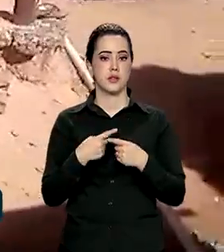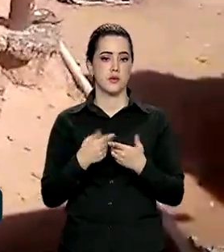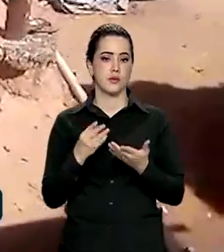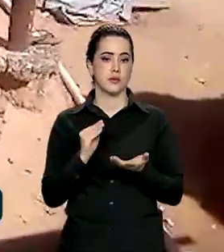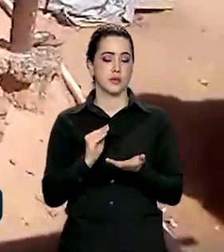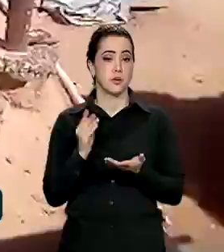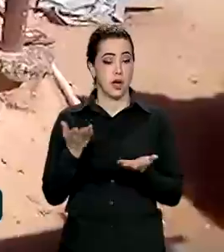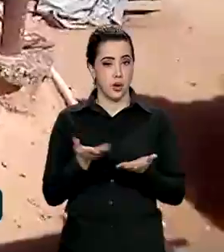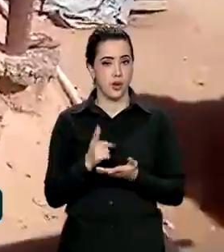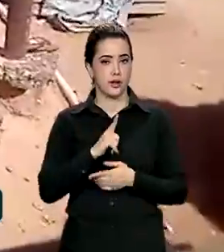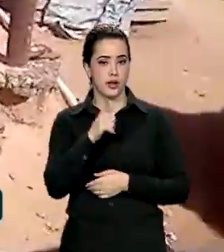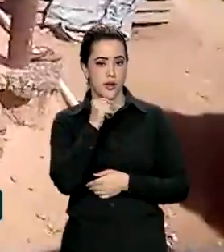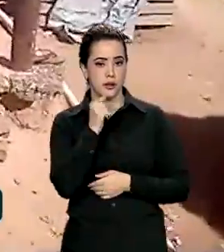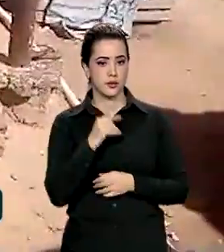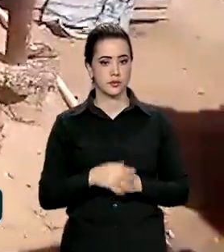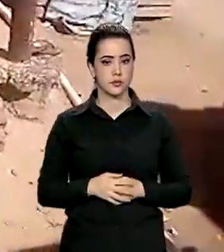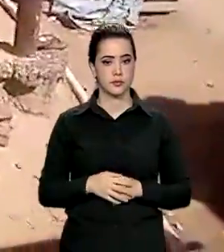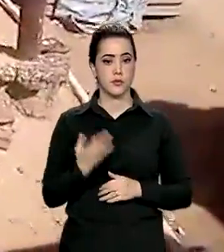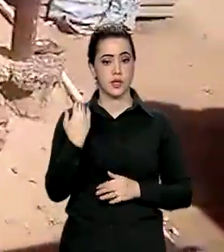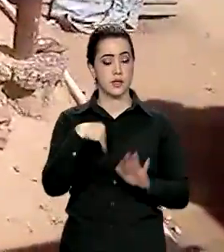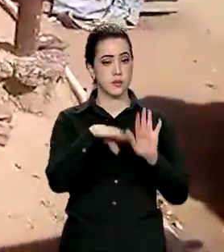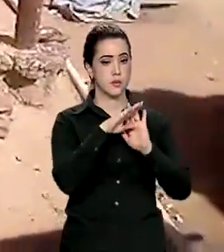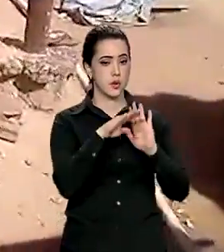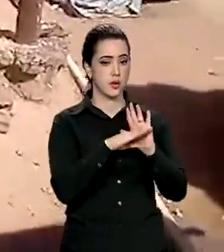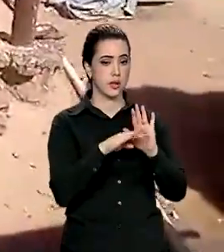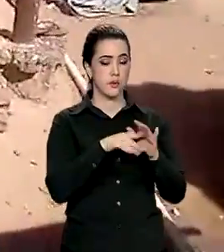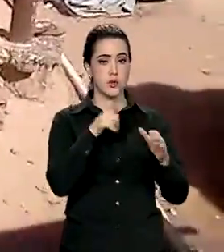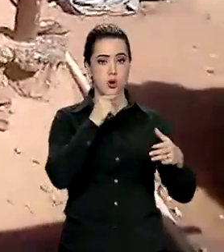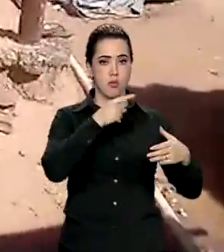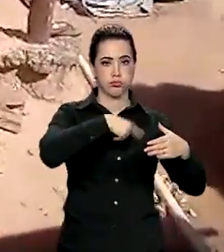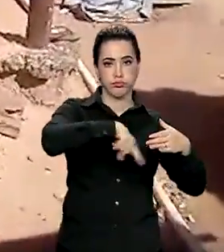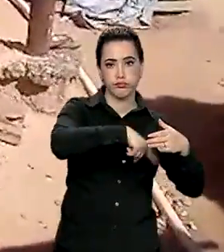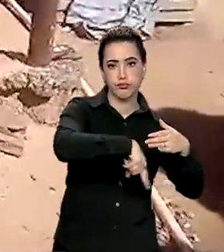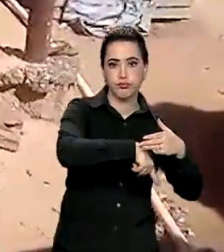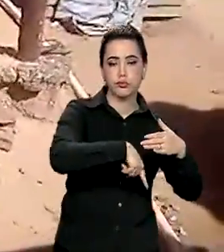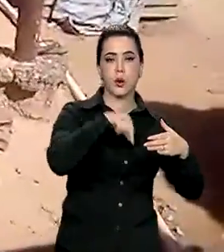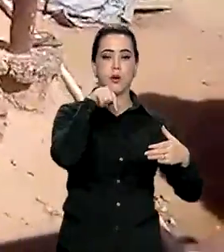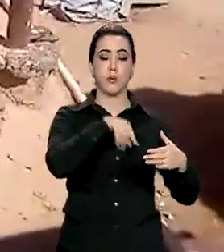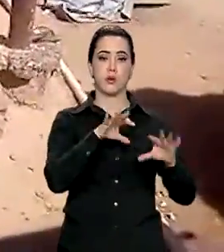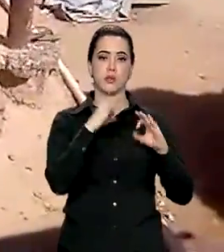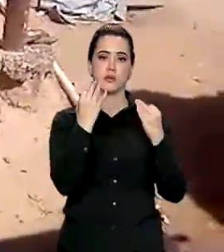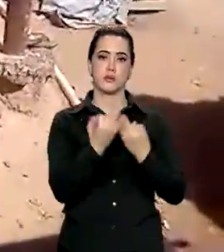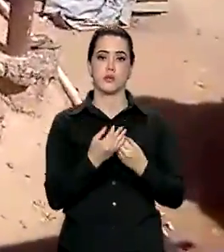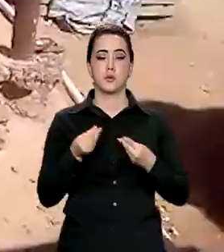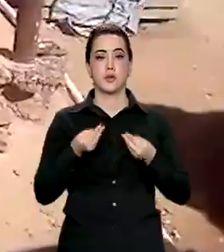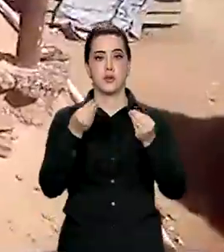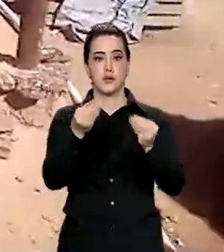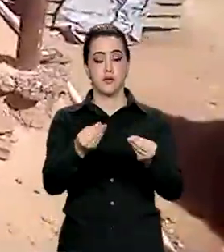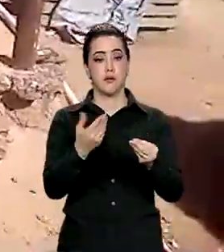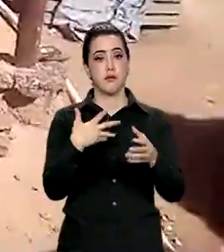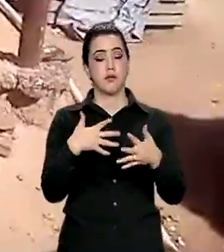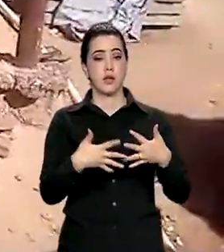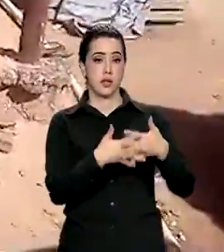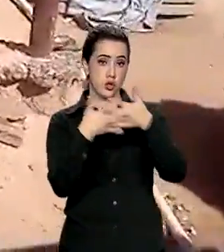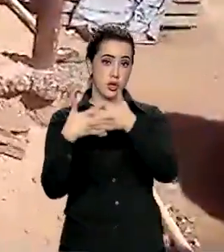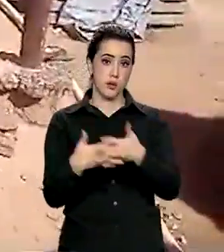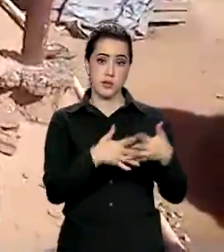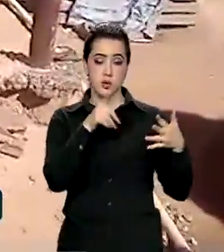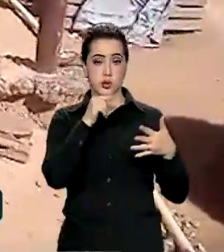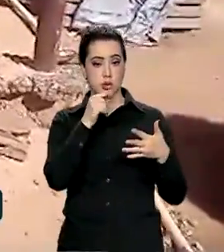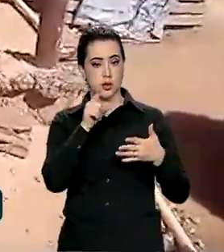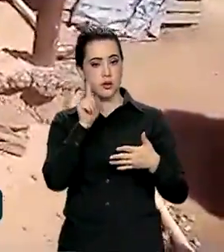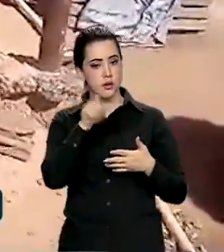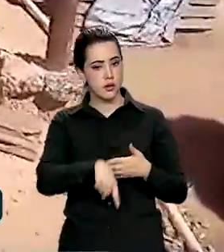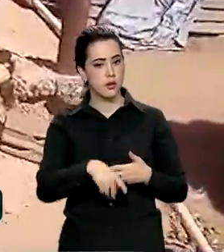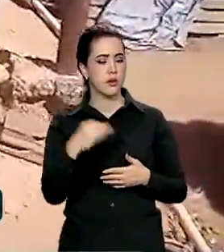Portanto, esse programa das cisternas nas comunidades, nas famílias e o abastimento dos carros pipa é um